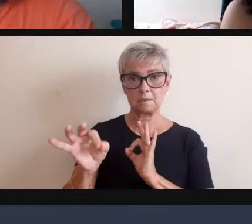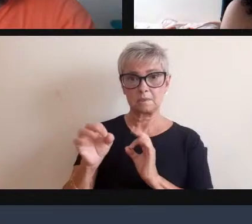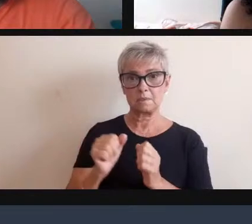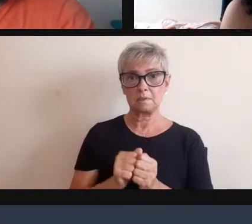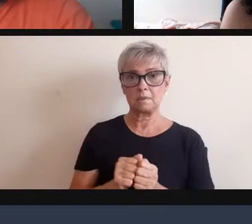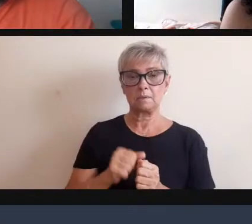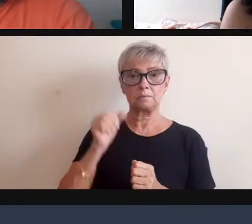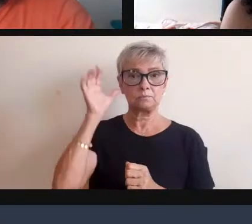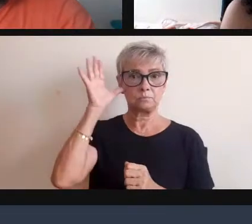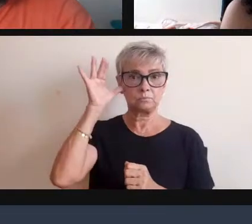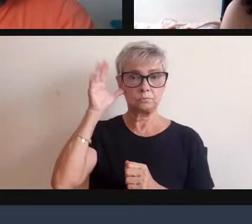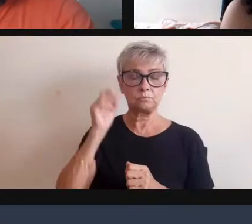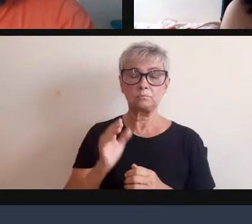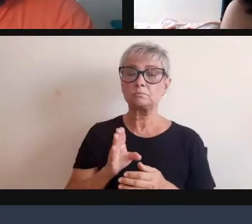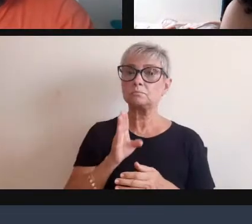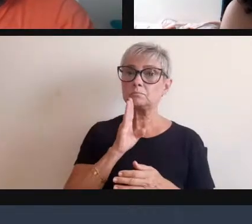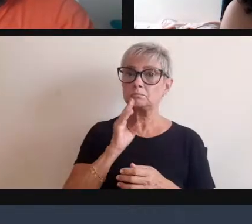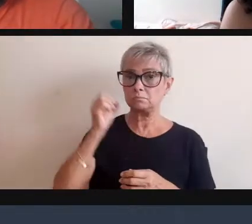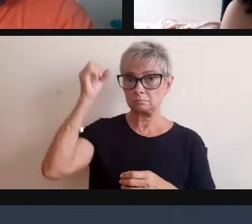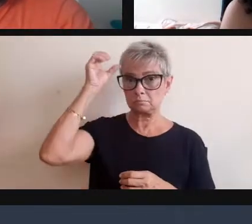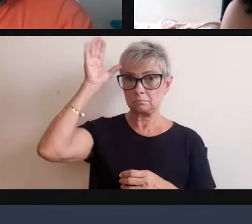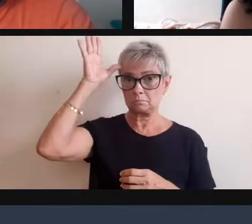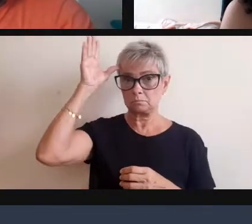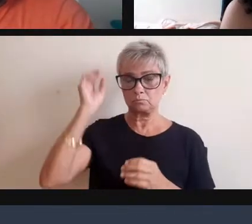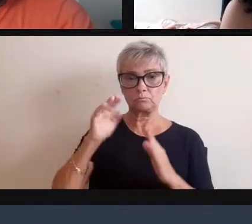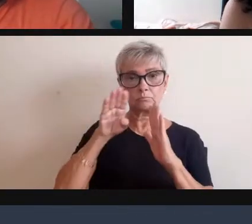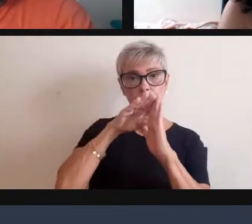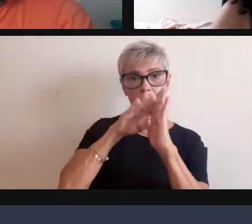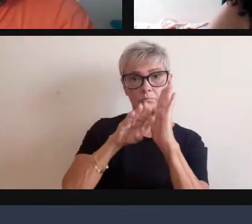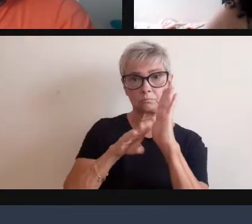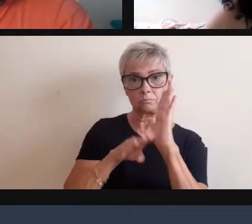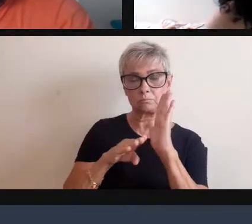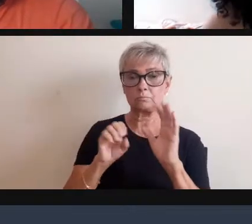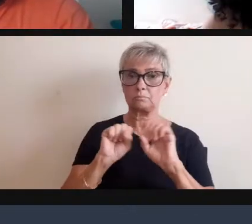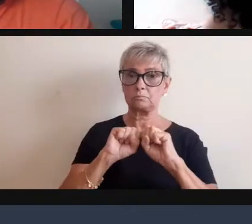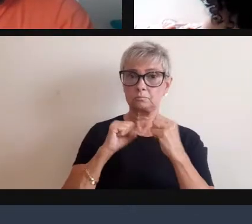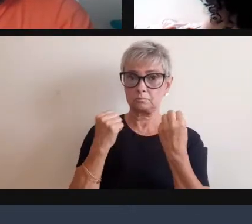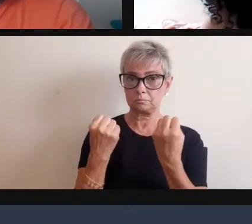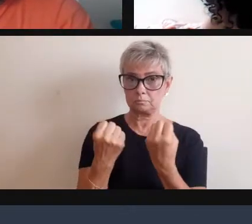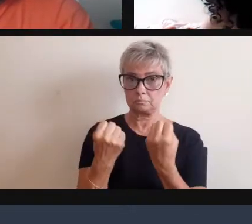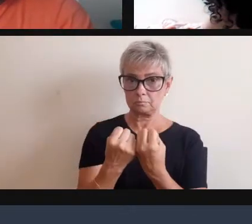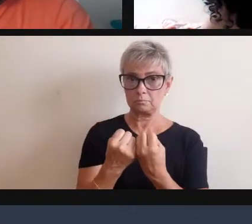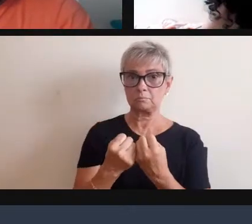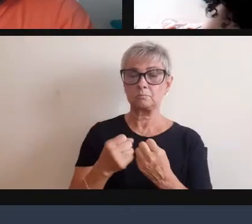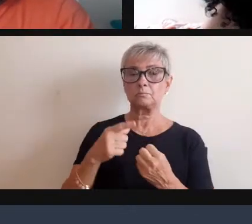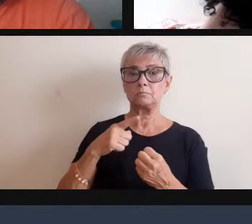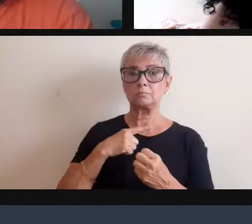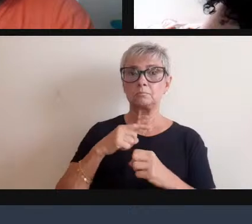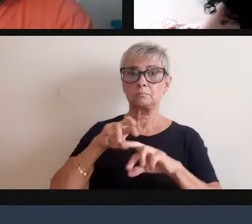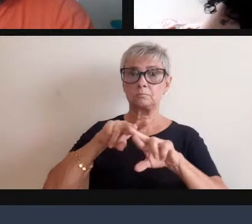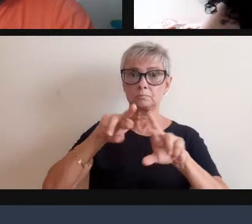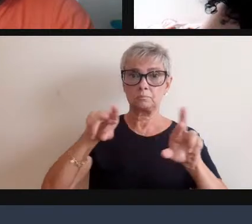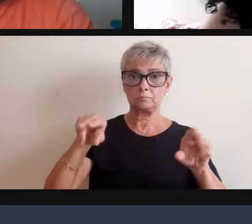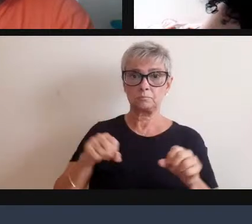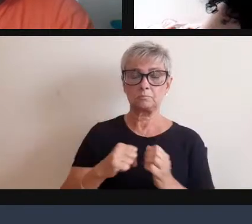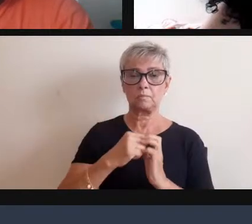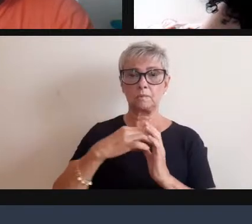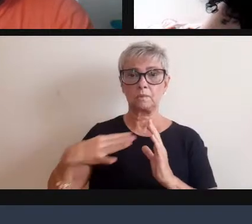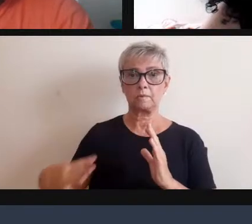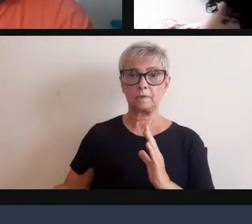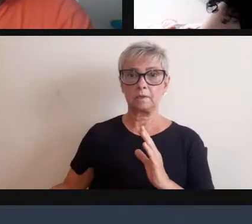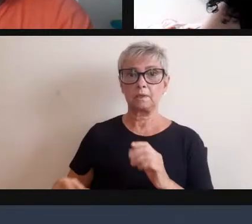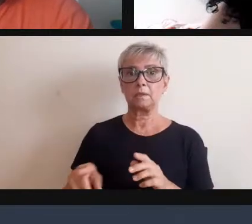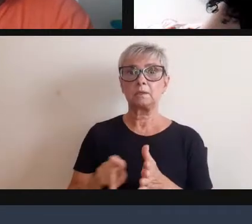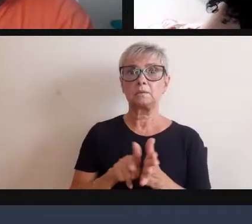conhecer a programação completa do seminário, e centenas de atividades, tanto